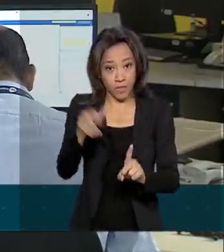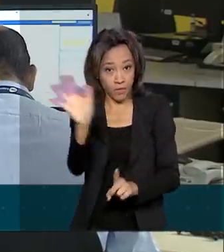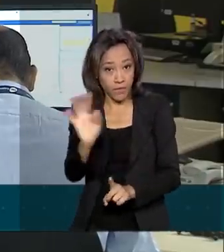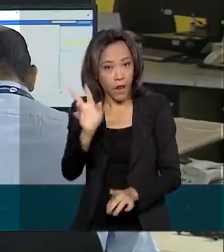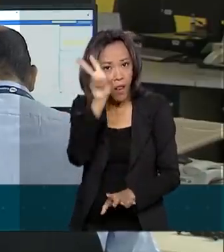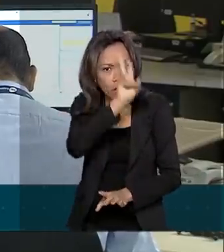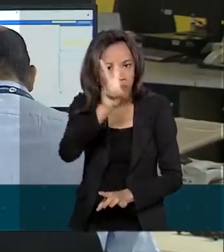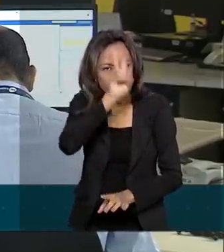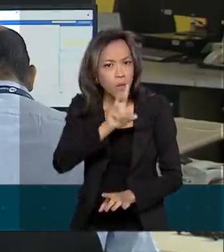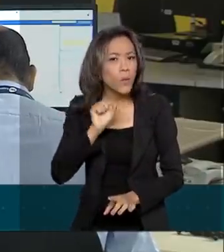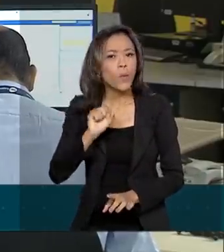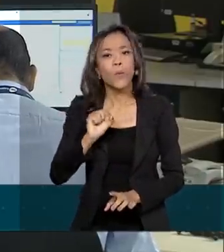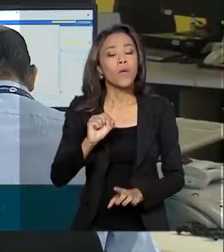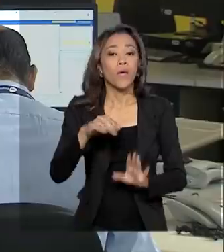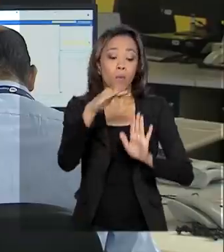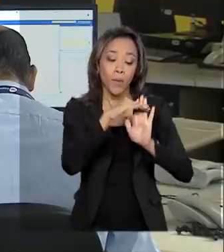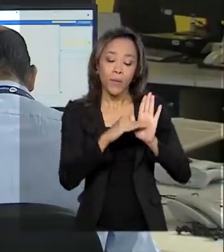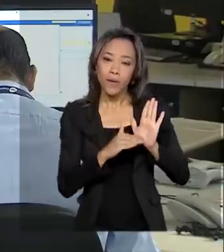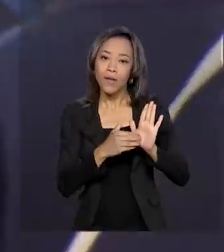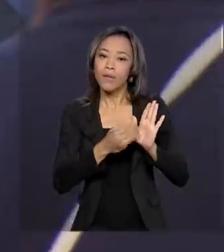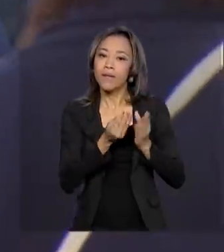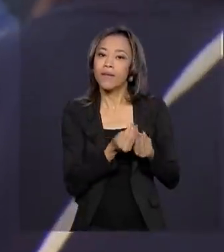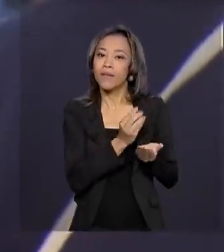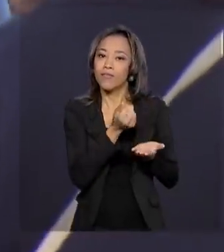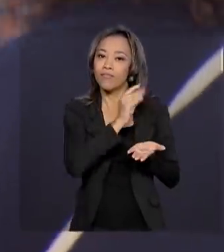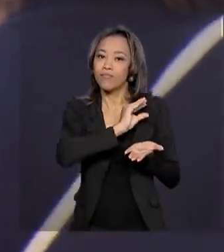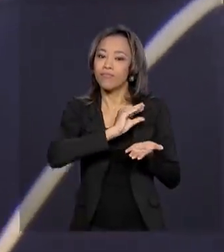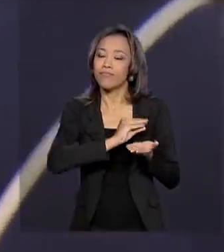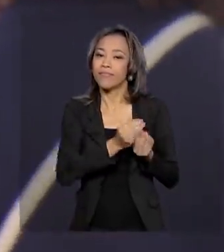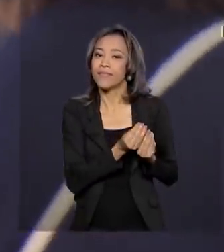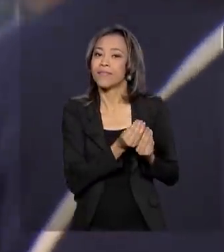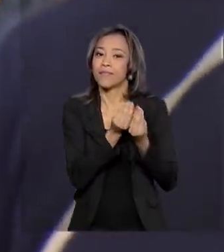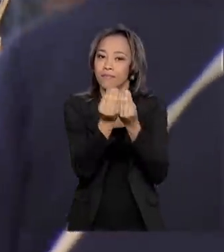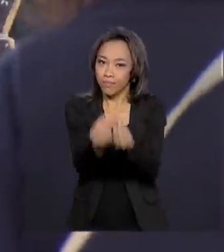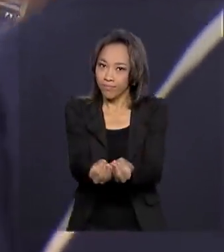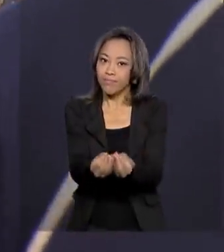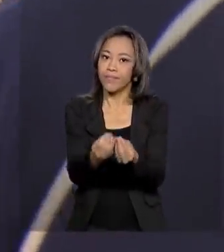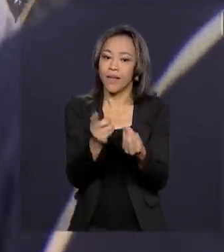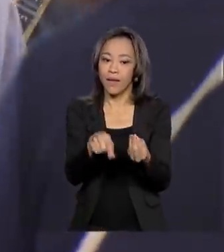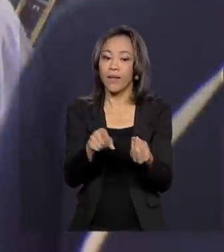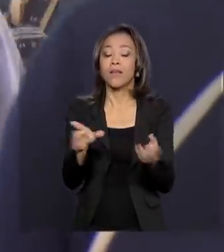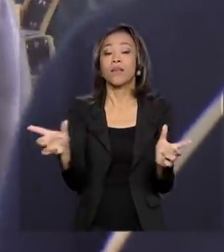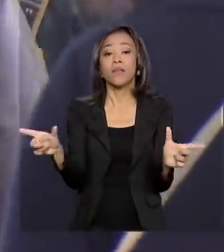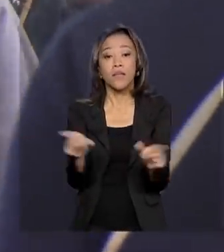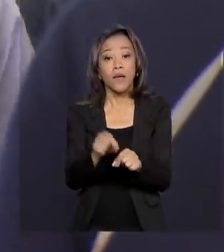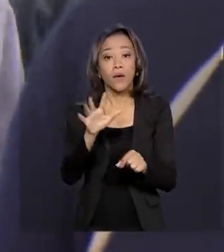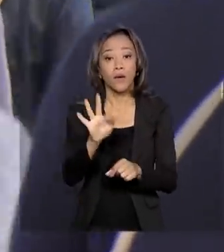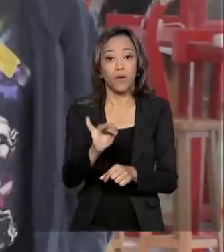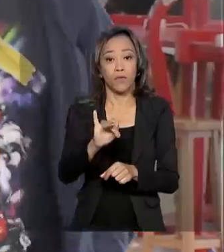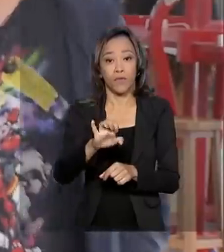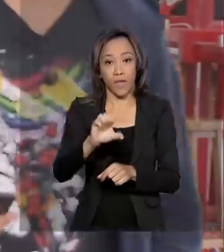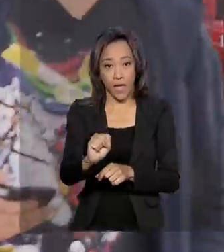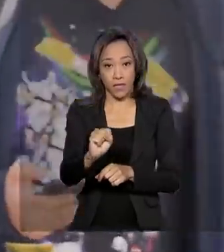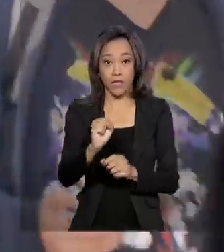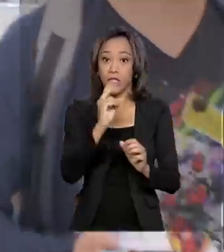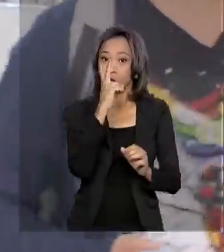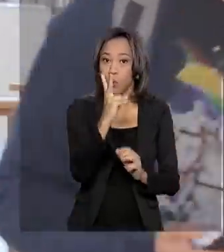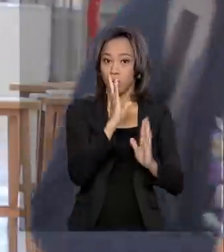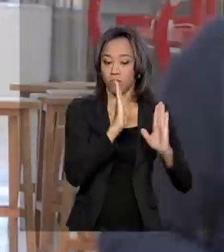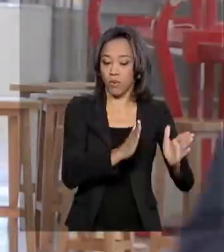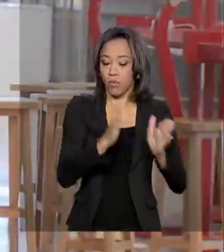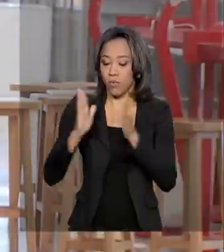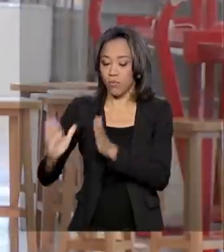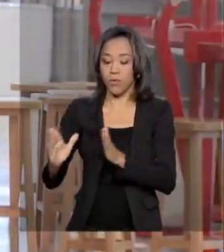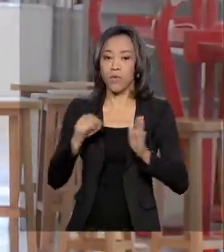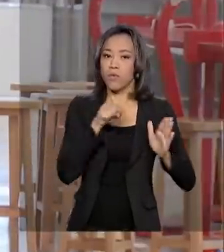Lembrando que o programa que concede financiamento a estudantes de instituições particulares de ensino superior é dividido em duas modalidades.